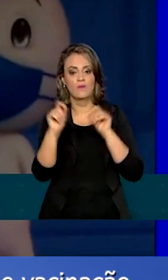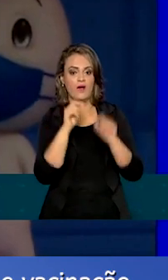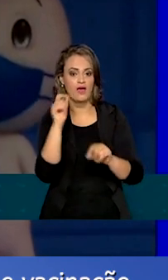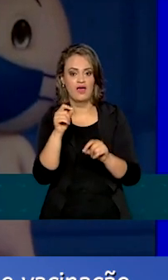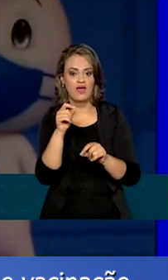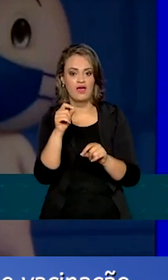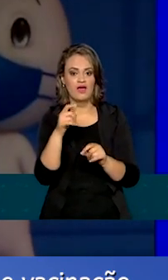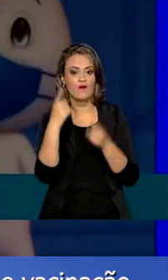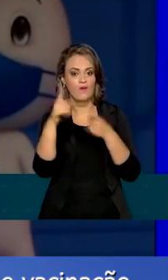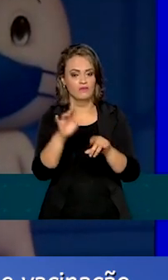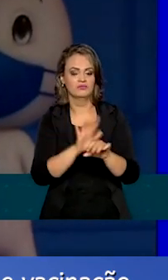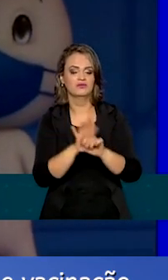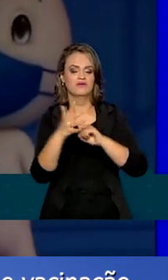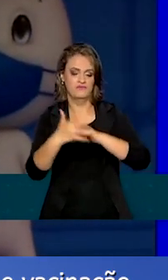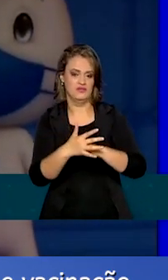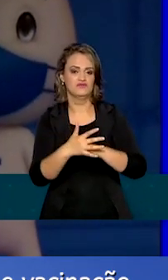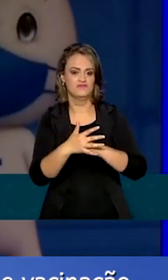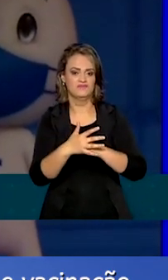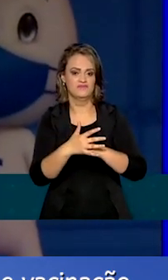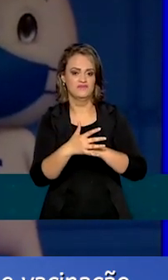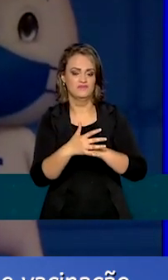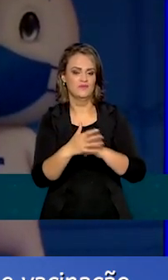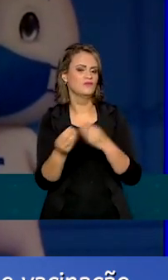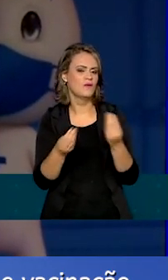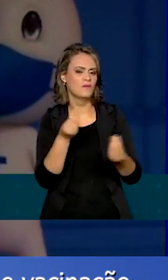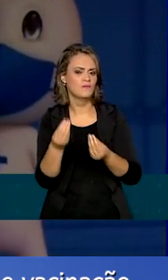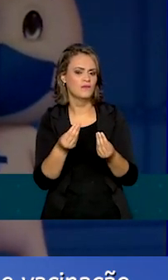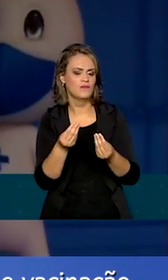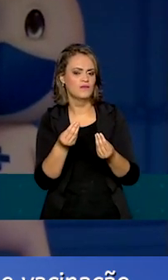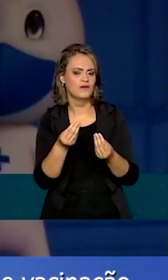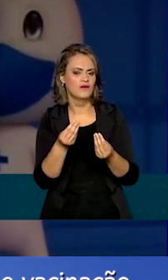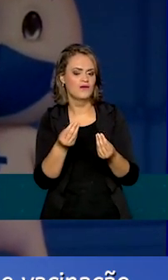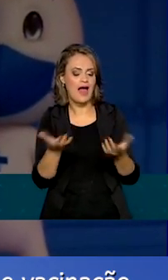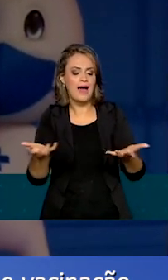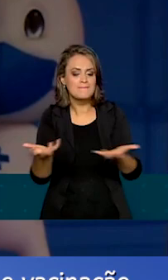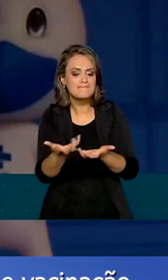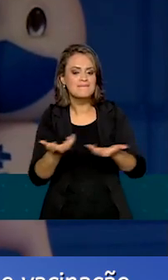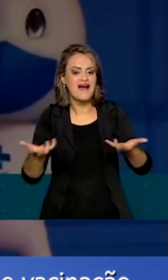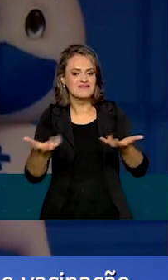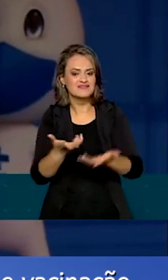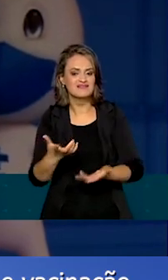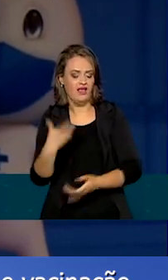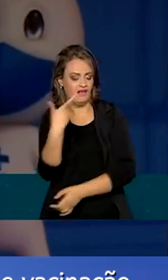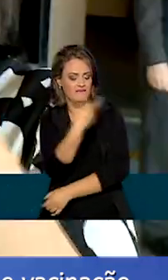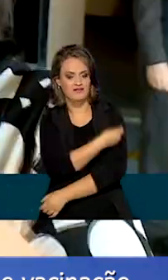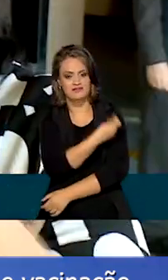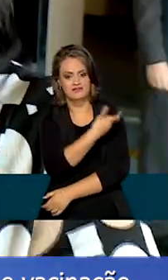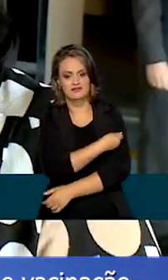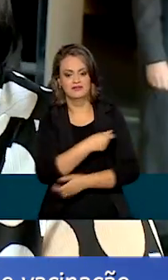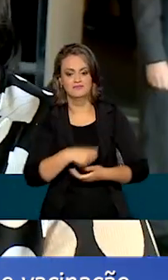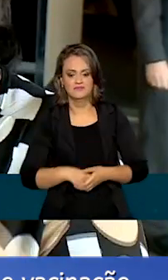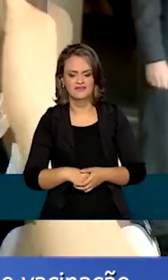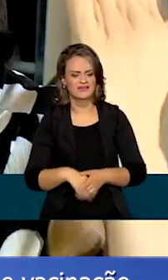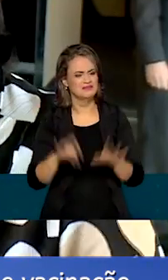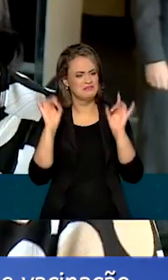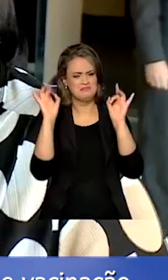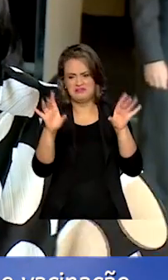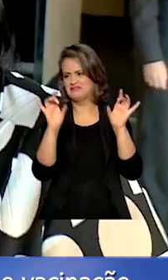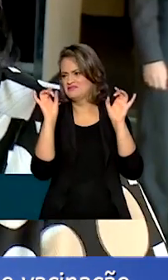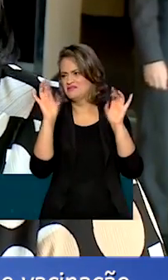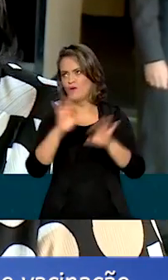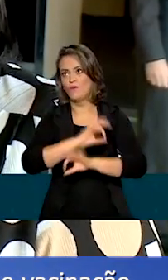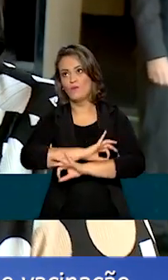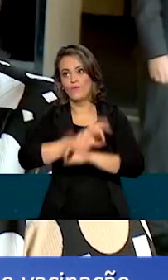contra a pandemia da Covid-19, cuja base principal é a vacinação. Extraordinária a forma